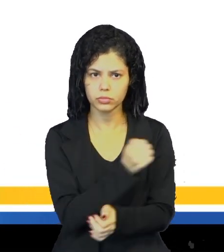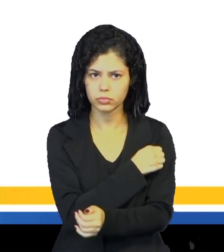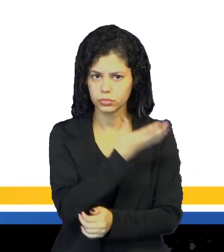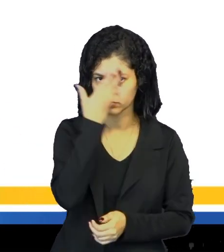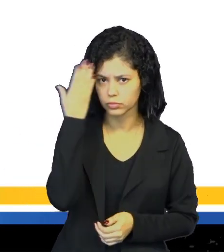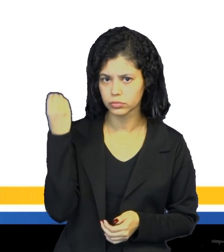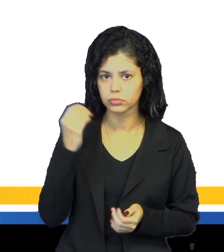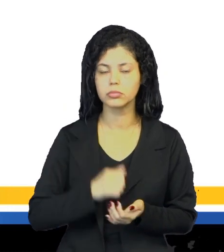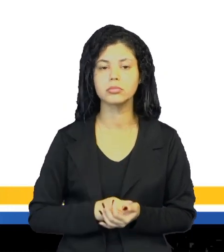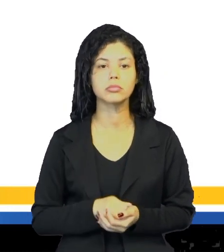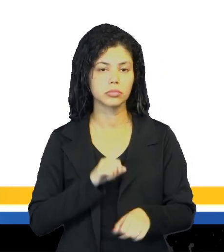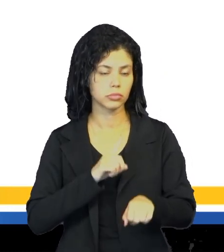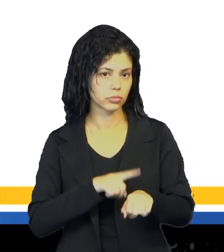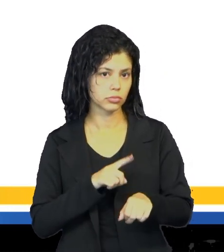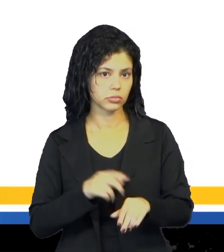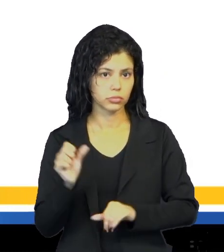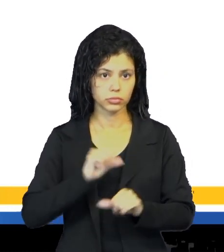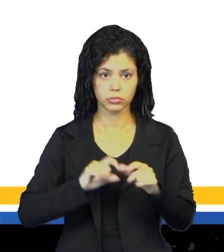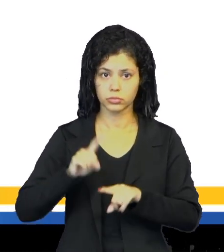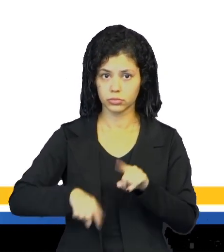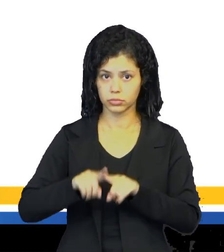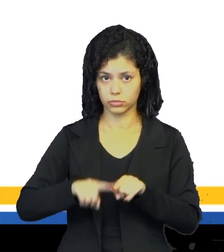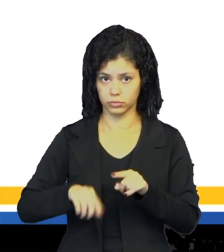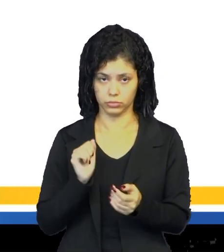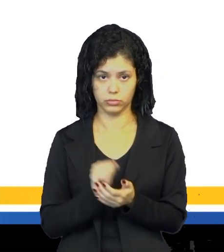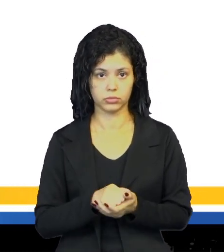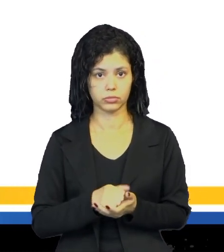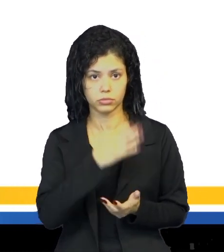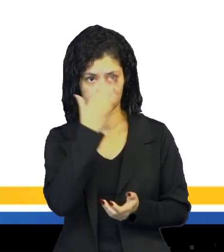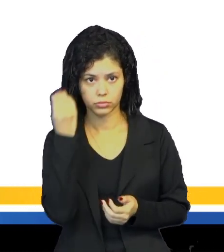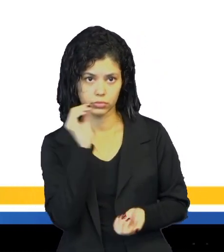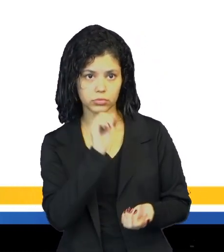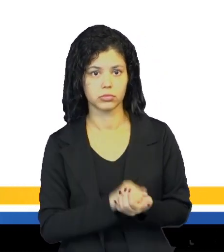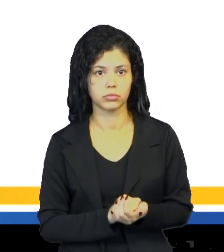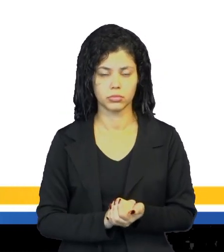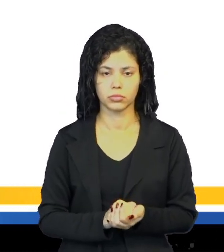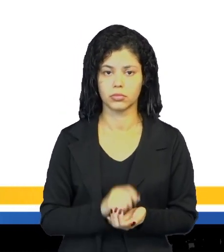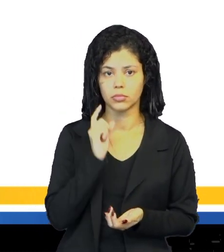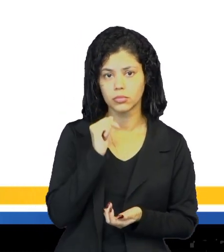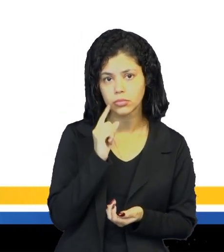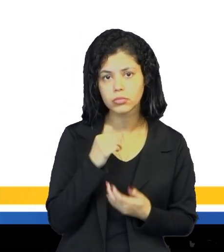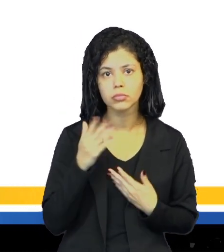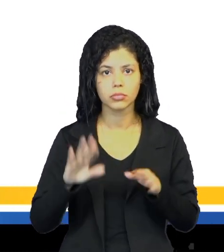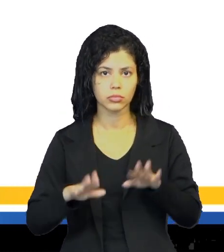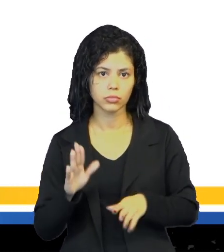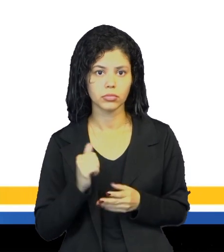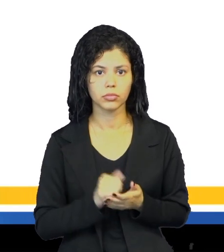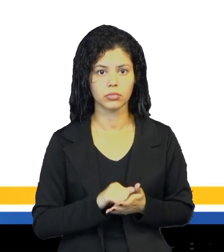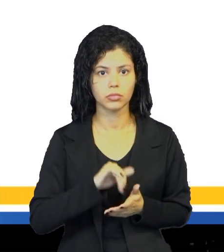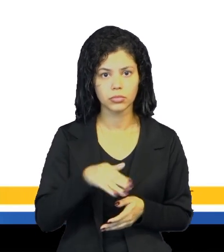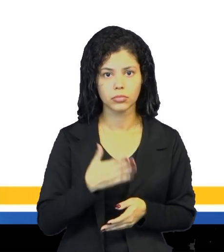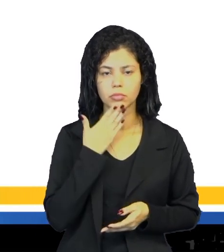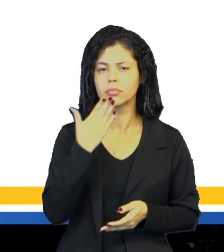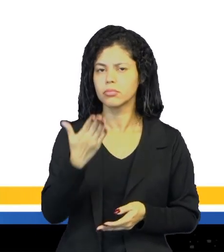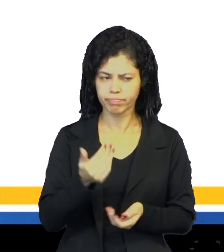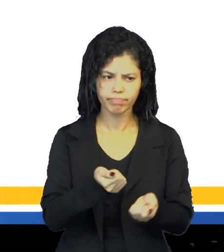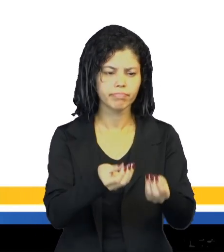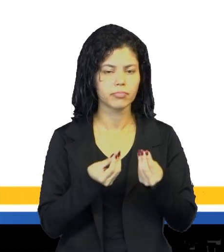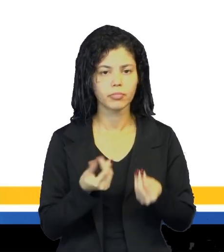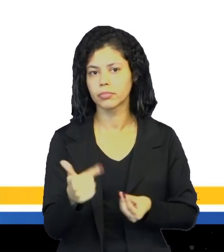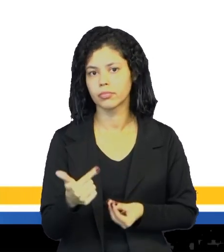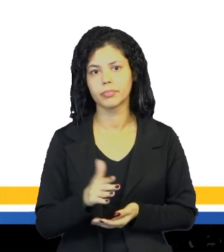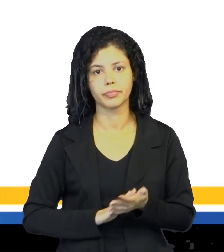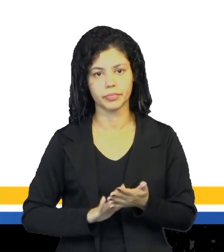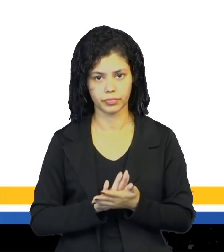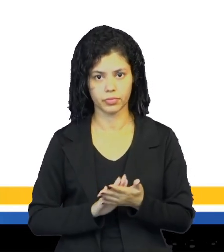né, esquecem. Ou hora ou outra, estão trocando material na sala de aula. Um esqueceu a borracha, outro esqueceu o lápis. Aí fala, Joãozinho, me presta o lápis. Tenho